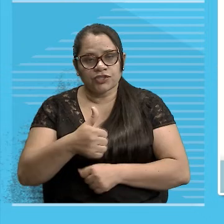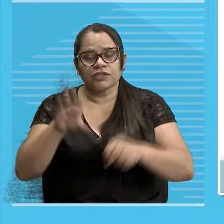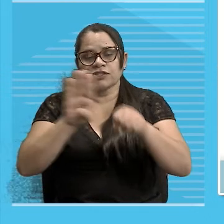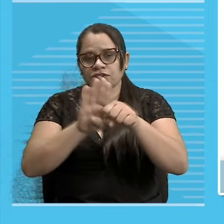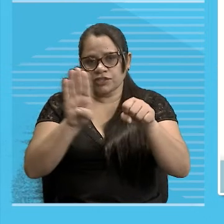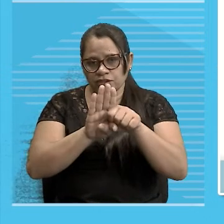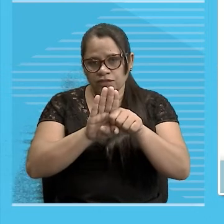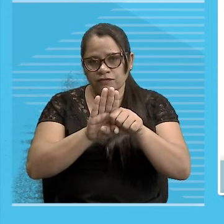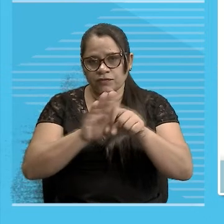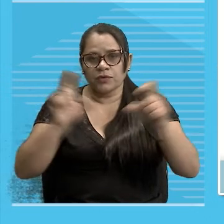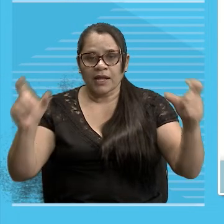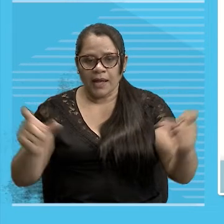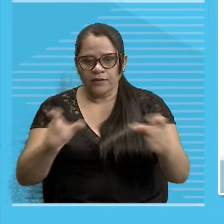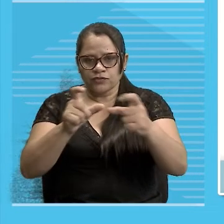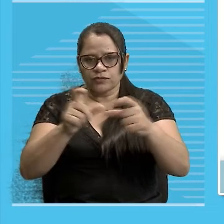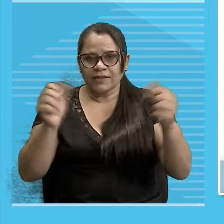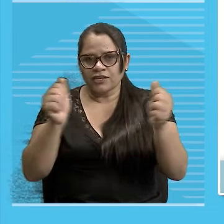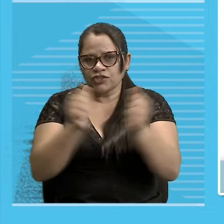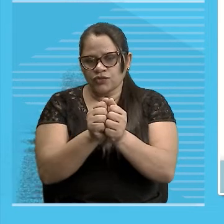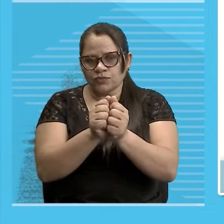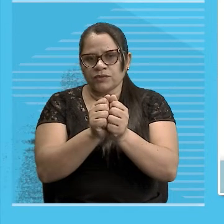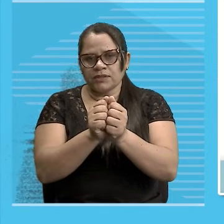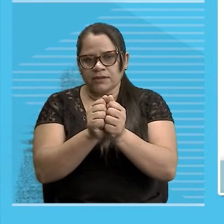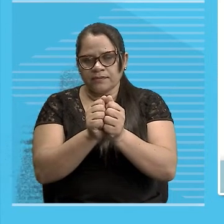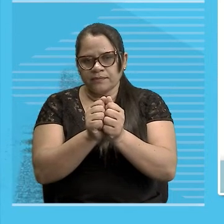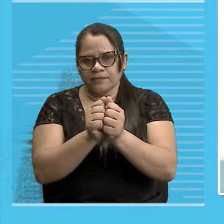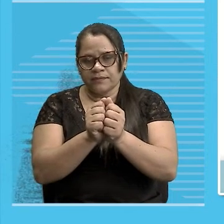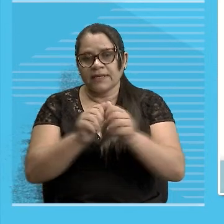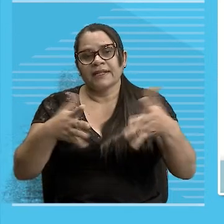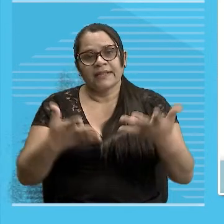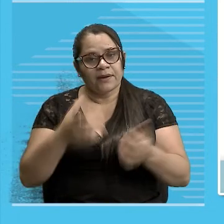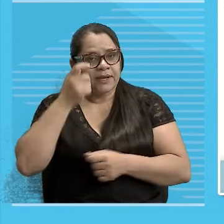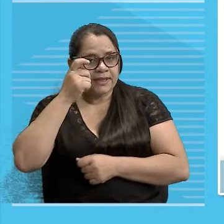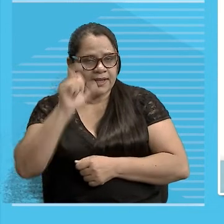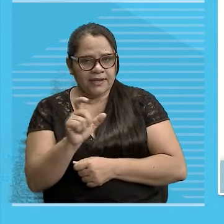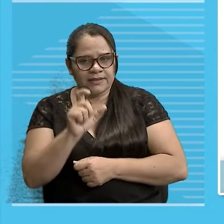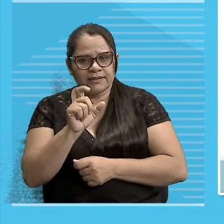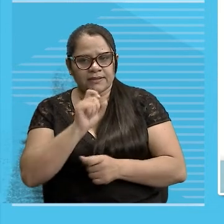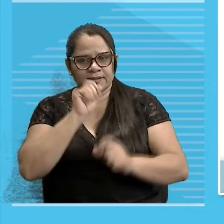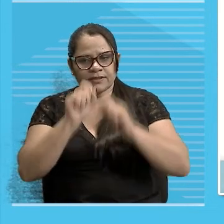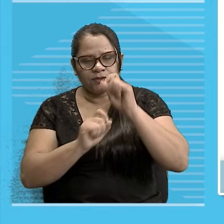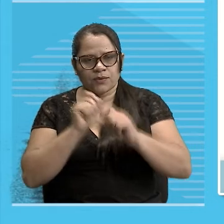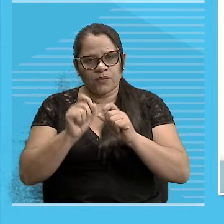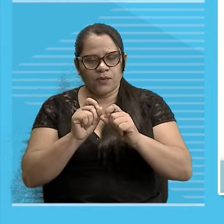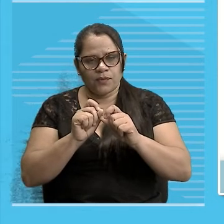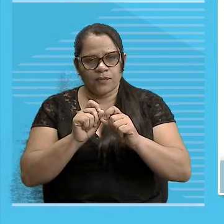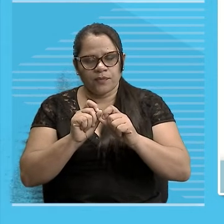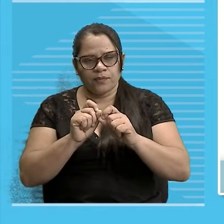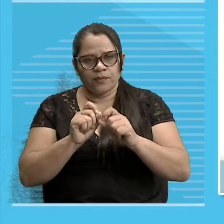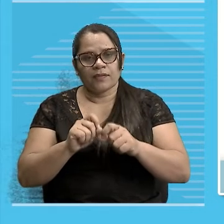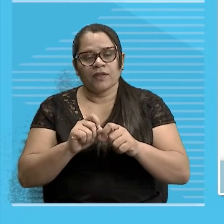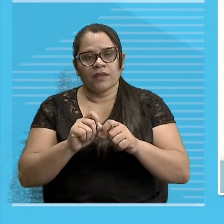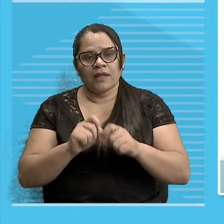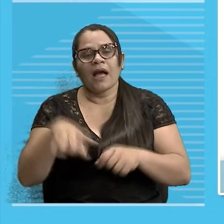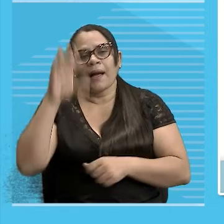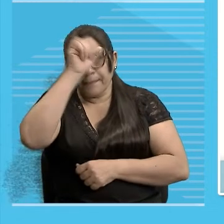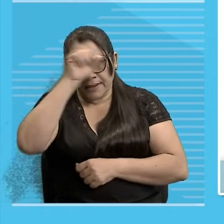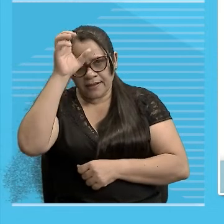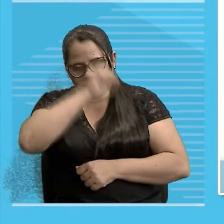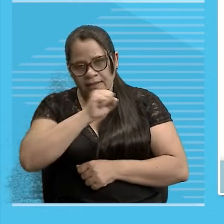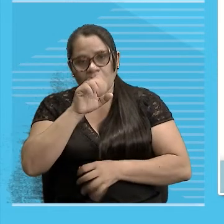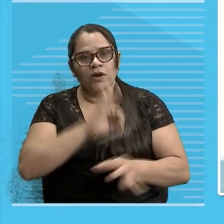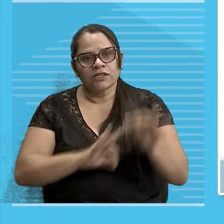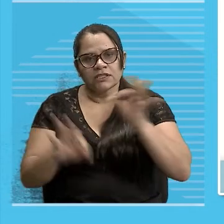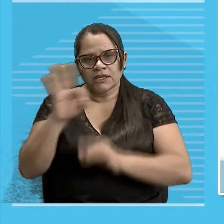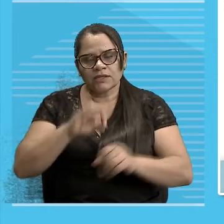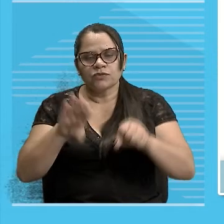tem pelo menos Dois radicais Tá E é bem interessante Isso aí Entender por exemplo Essa formatação Dos substantivos Porque às